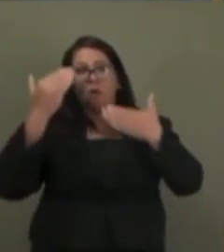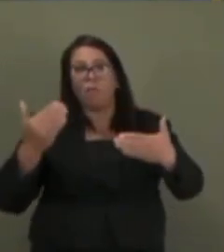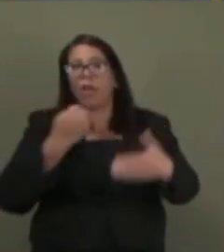bom dia a todos.